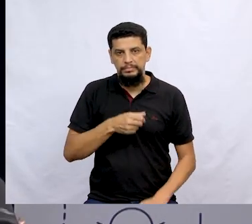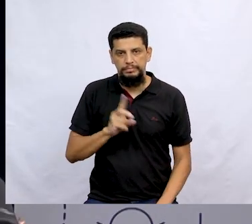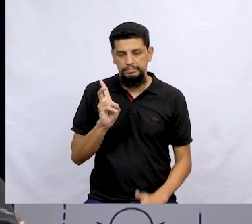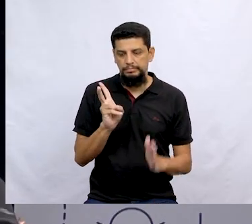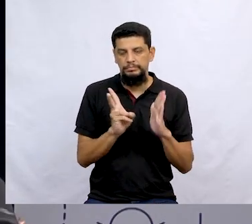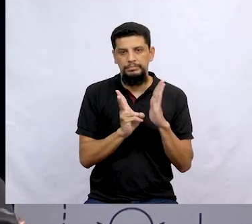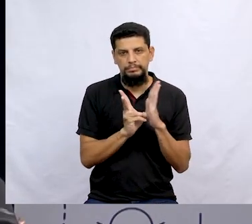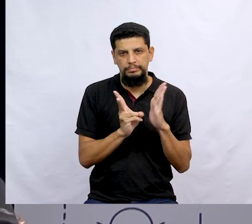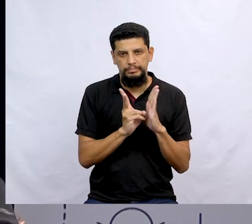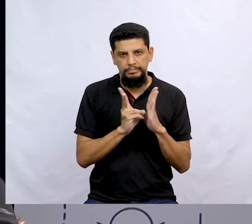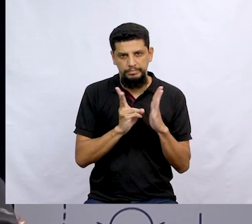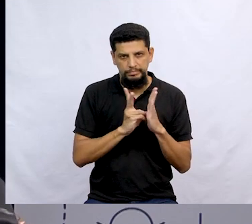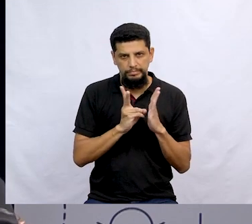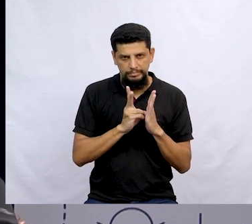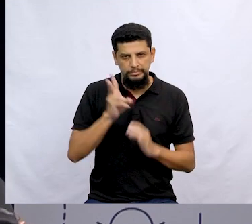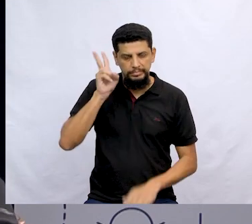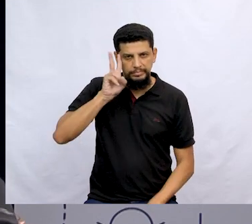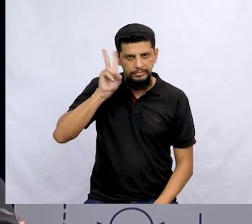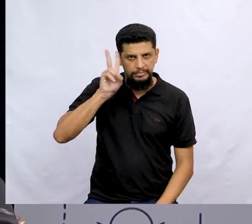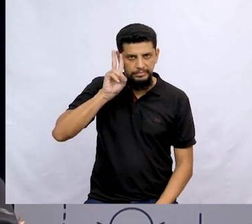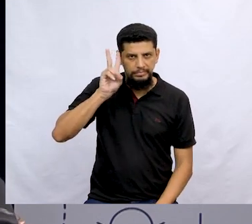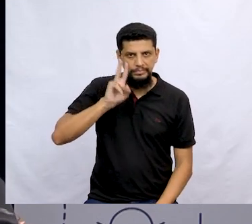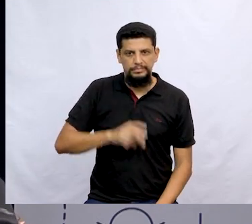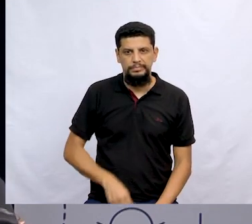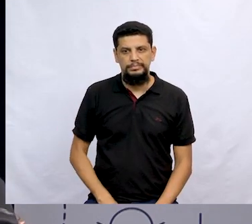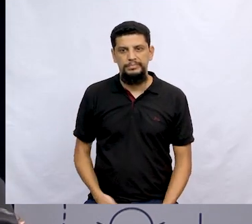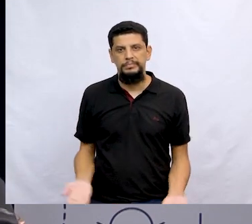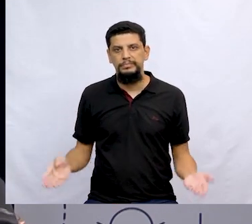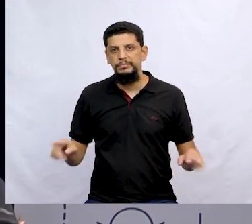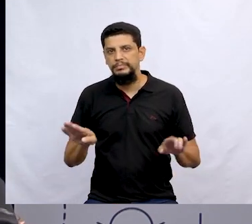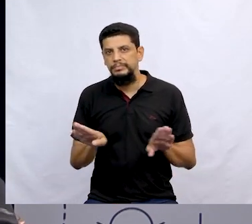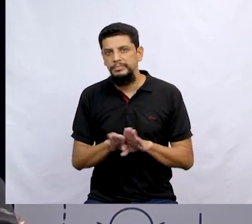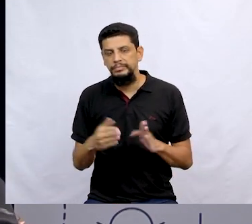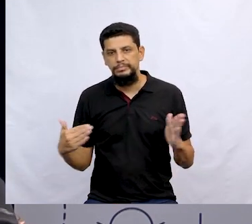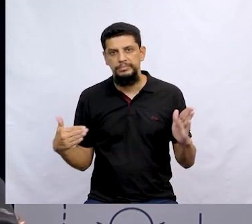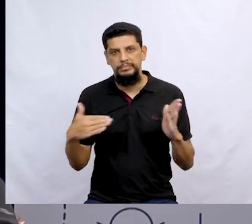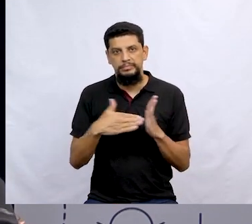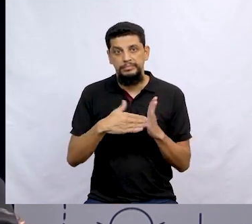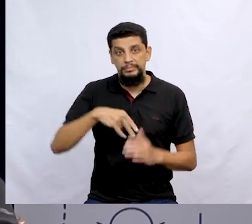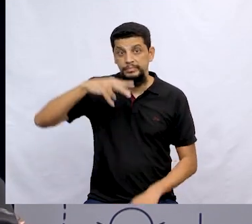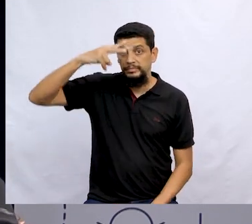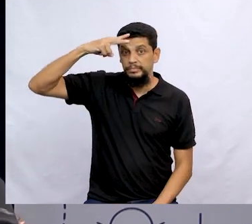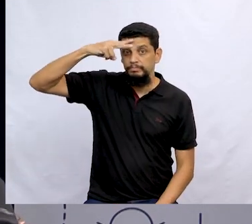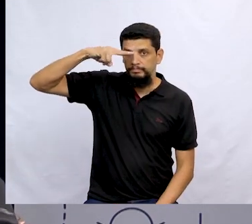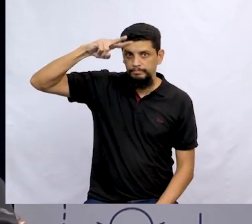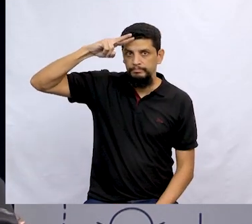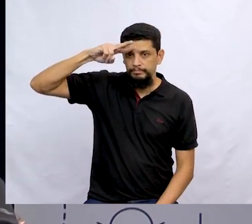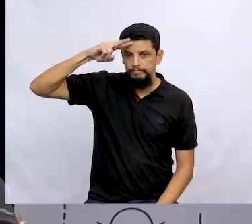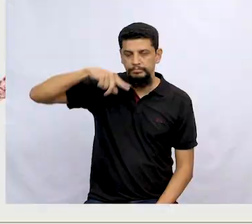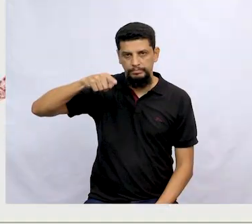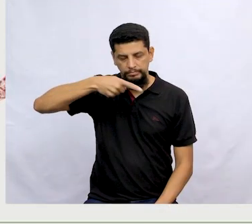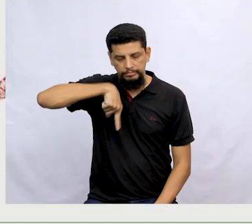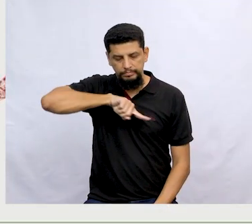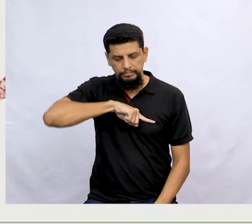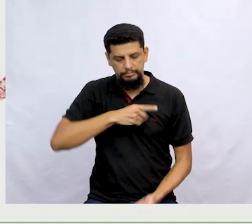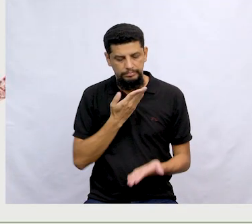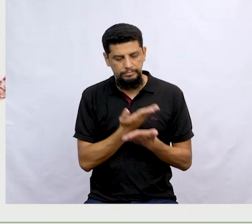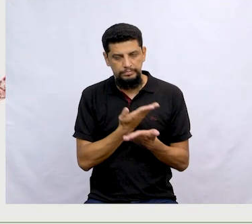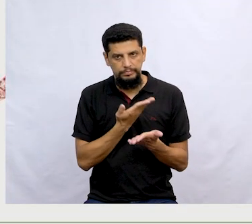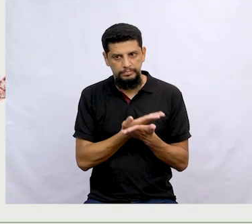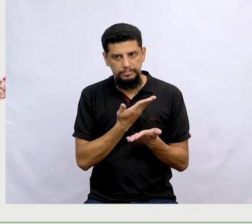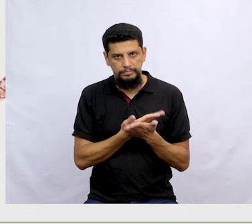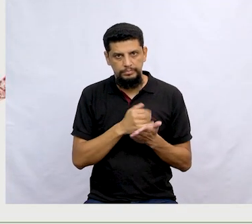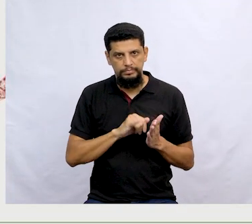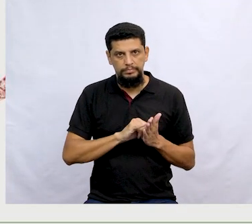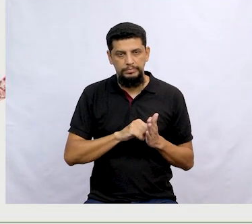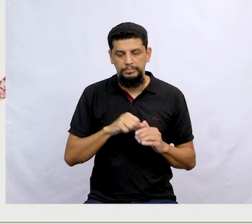mesmo. Pensamos bastante, sobre lenda aqui. E a última história, gente. Nós trabalhamos um